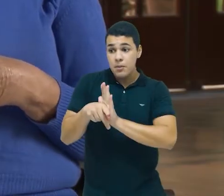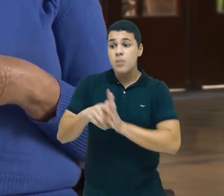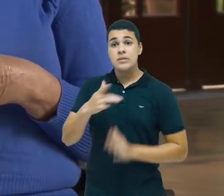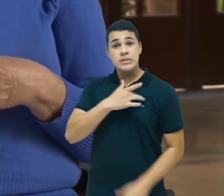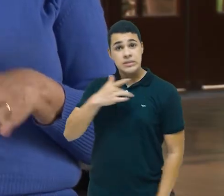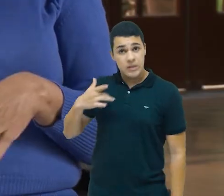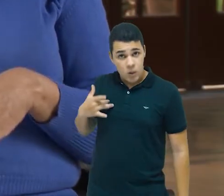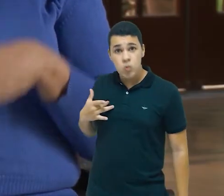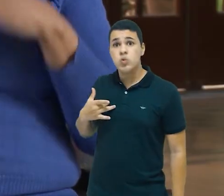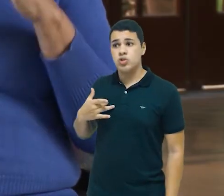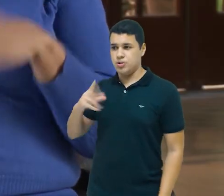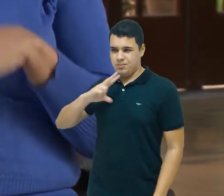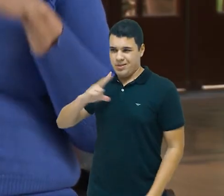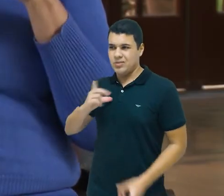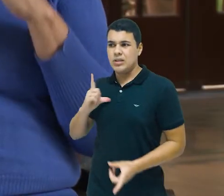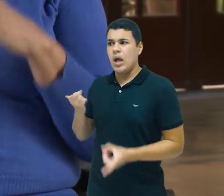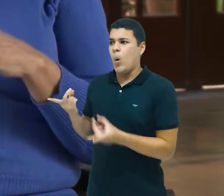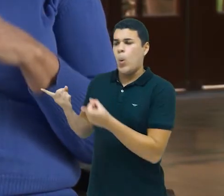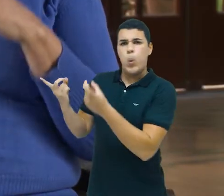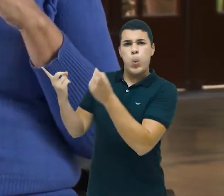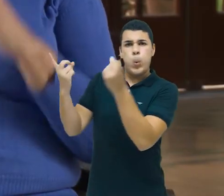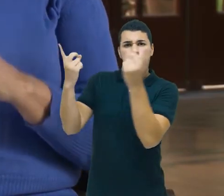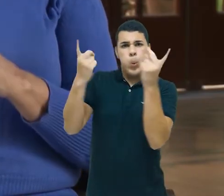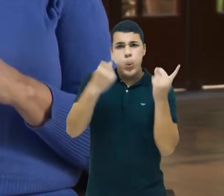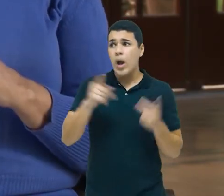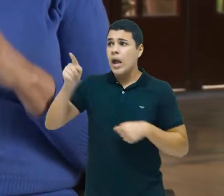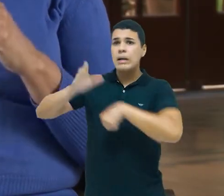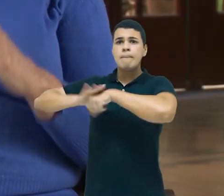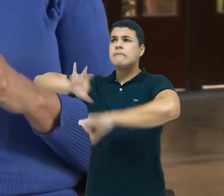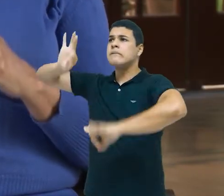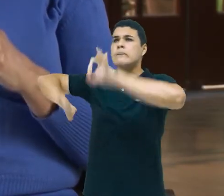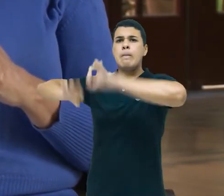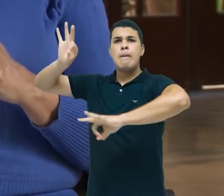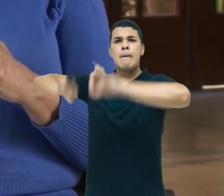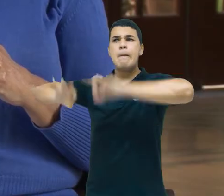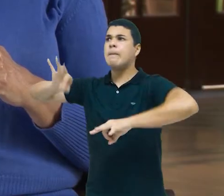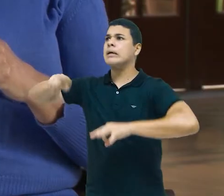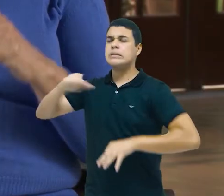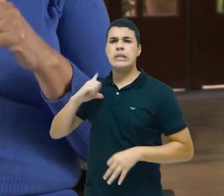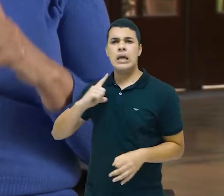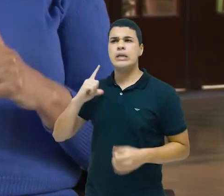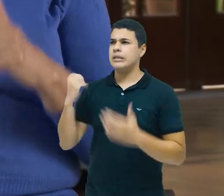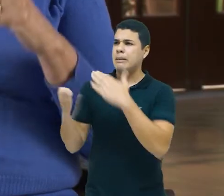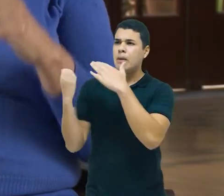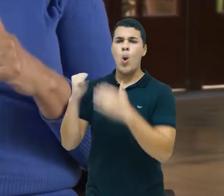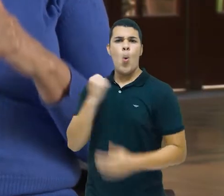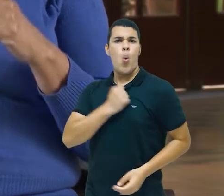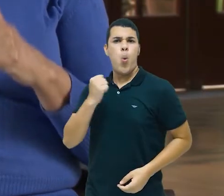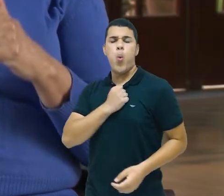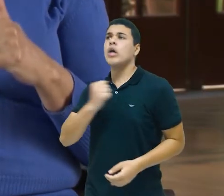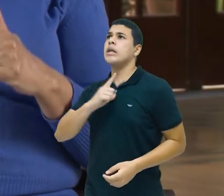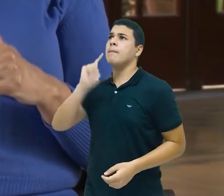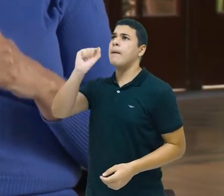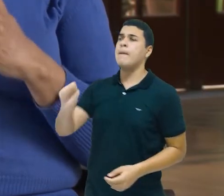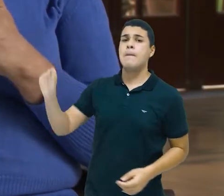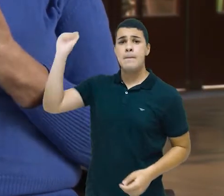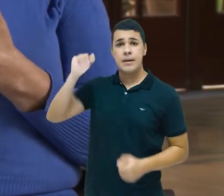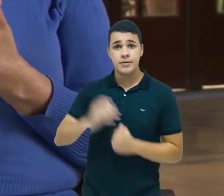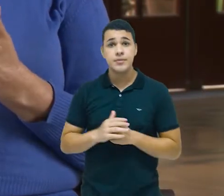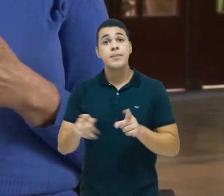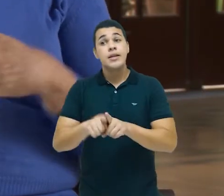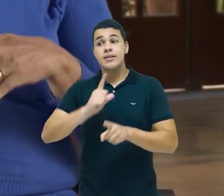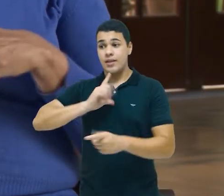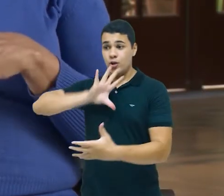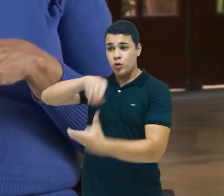grandes empresas. Elas figuram nas listas das maiores empresas brasileiras. A gente tem grupos econômicos na